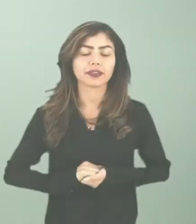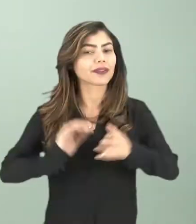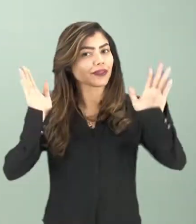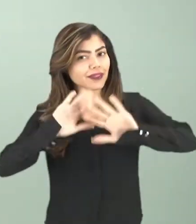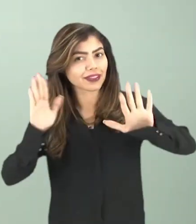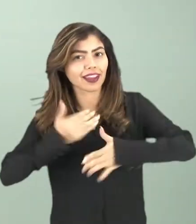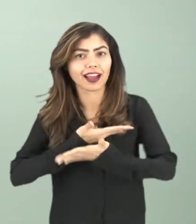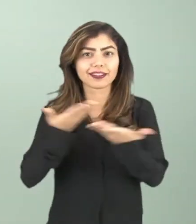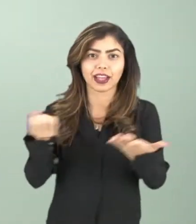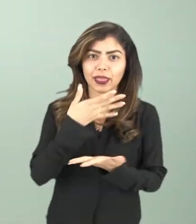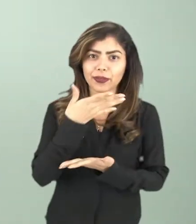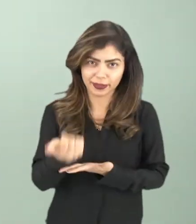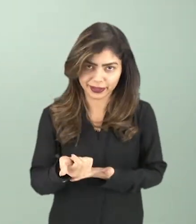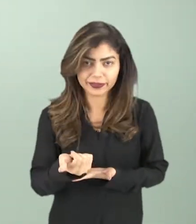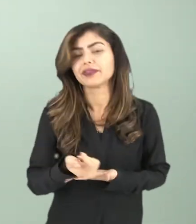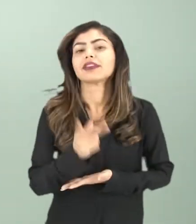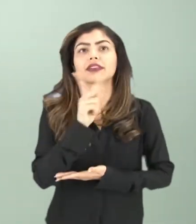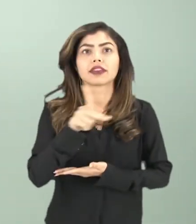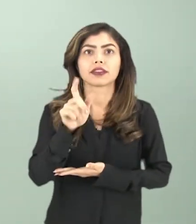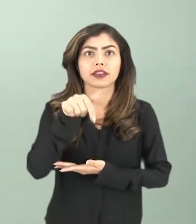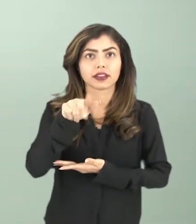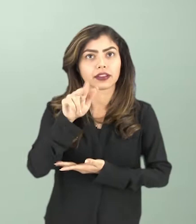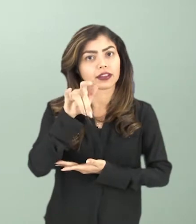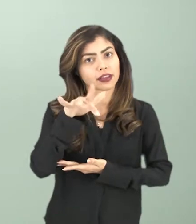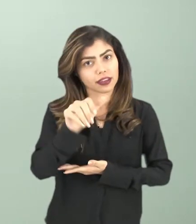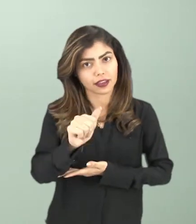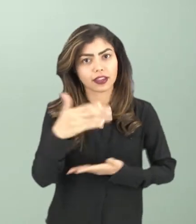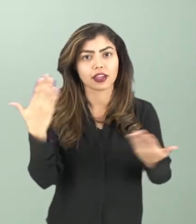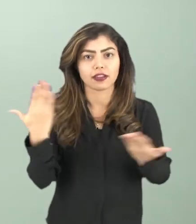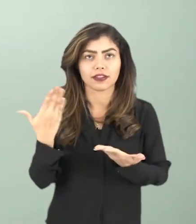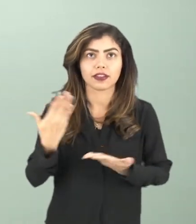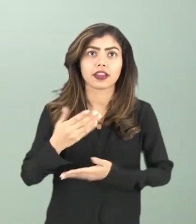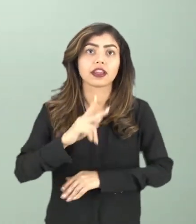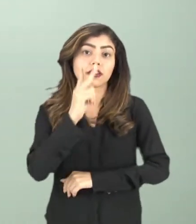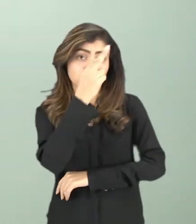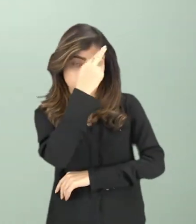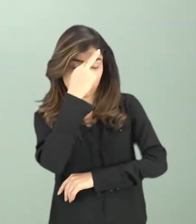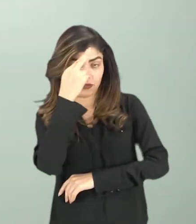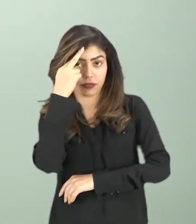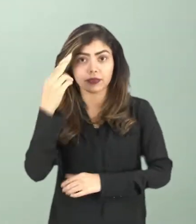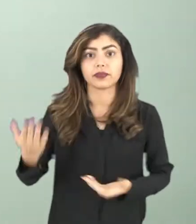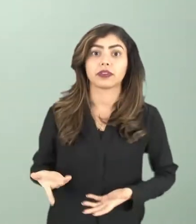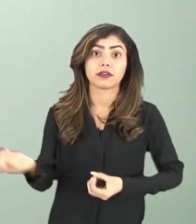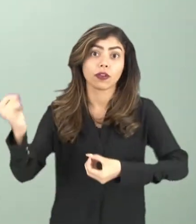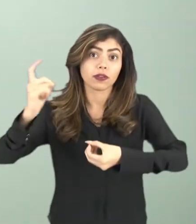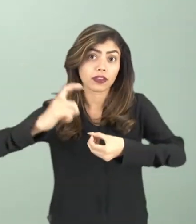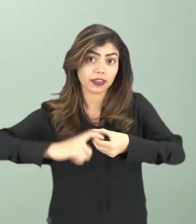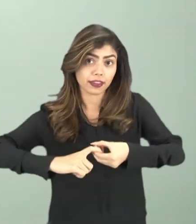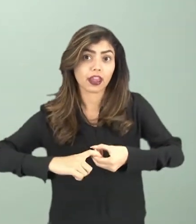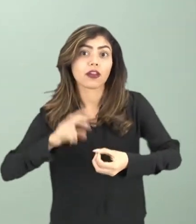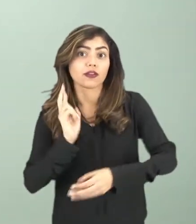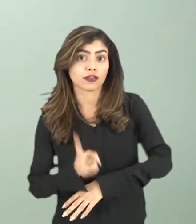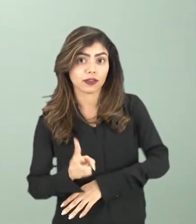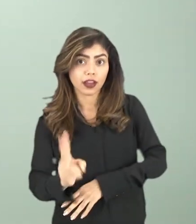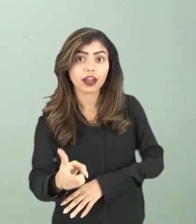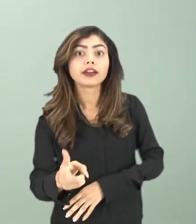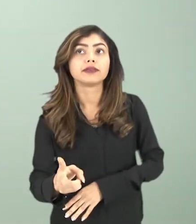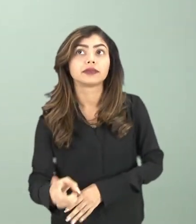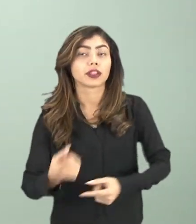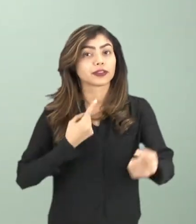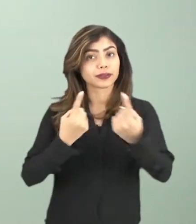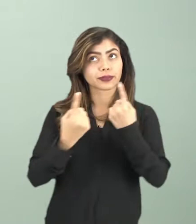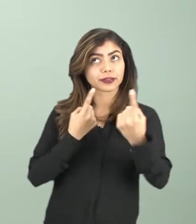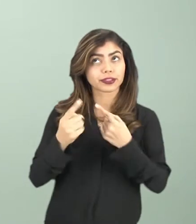Olá gente, tudo bem? Sou professora Keila Batista, professora de História e voltei para nós continuarmos